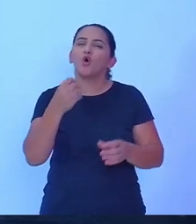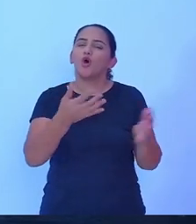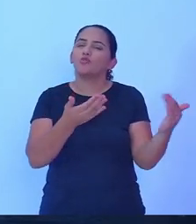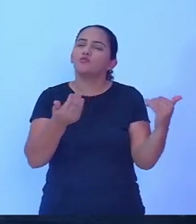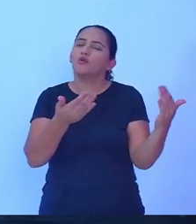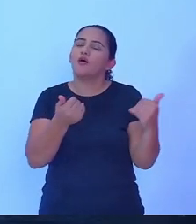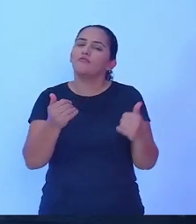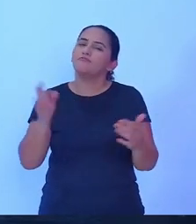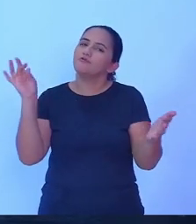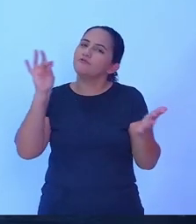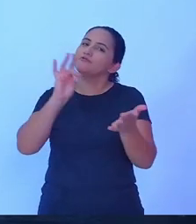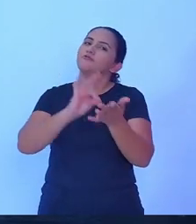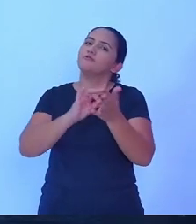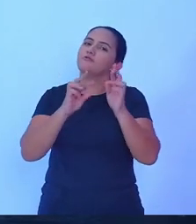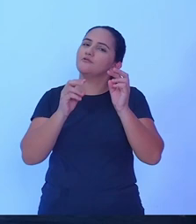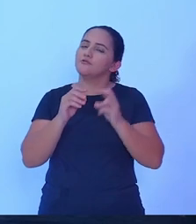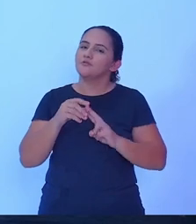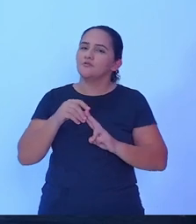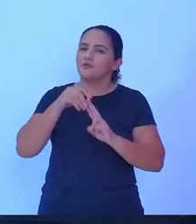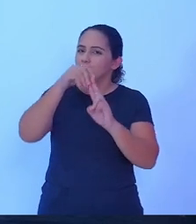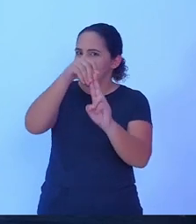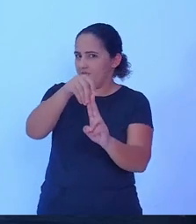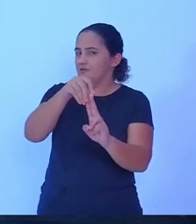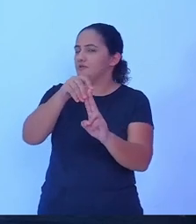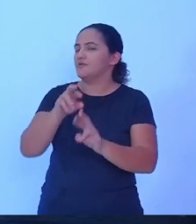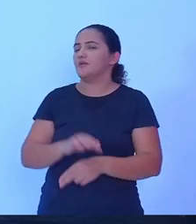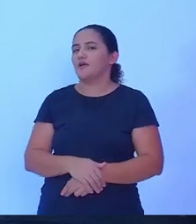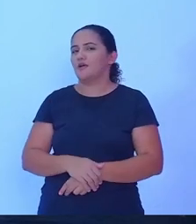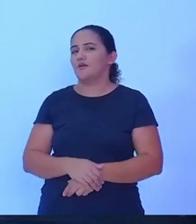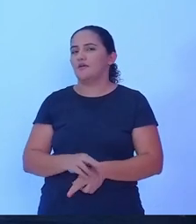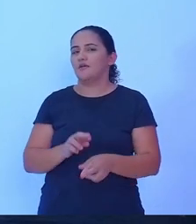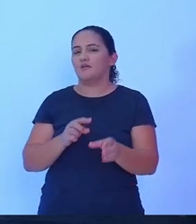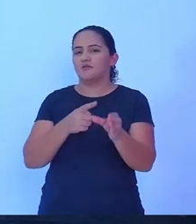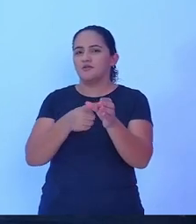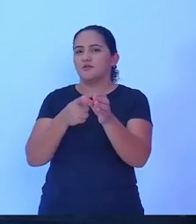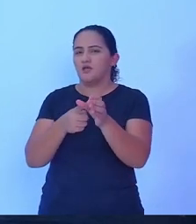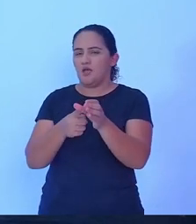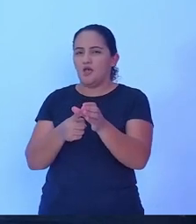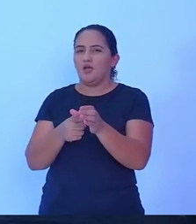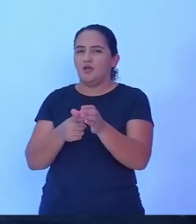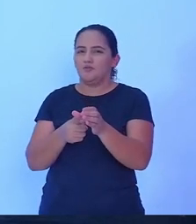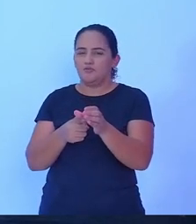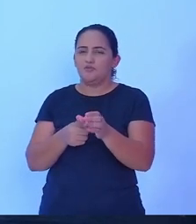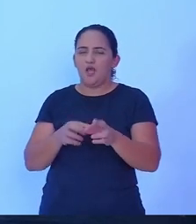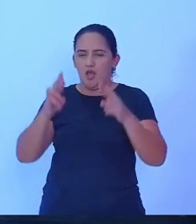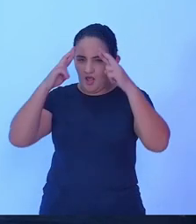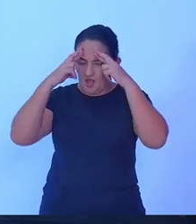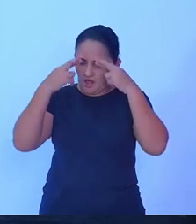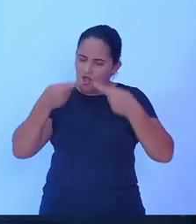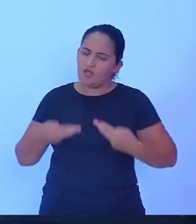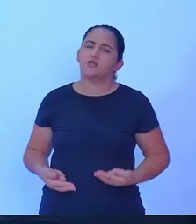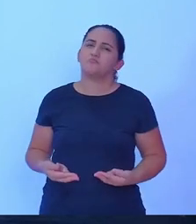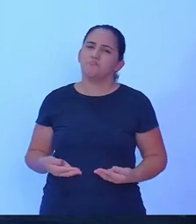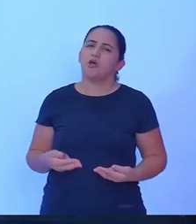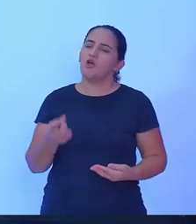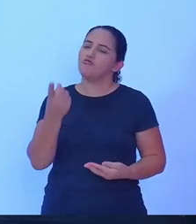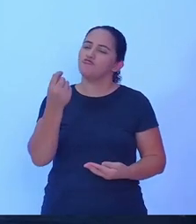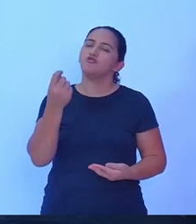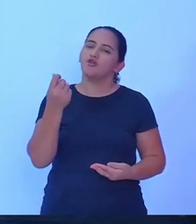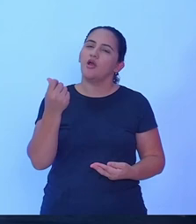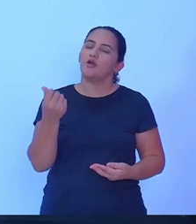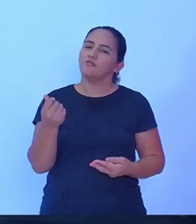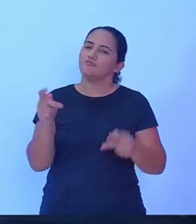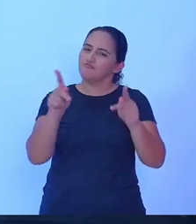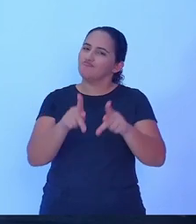fato irá representar o nosso município com decência com caráter com respeito e respeitando o dinheiro público do nosso município